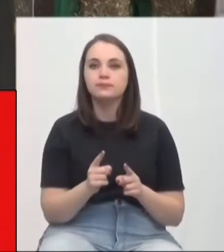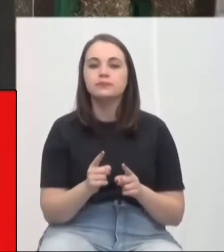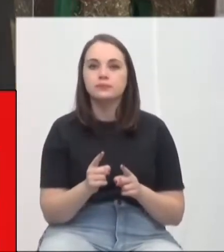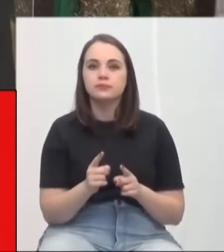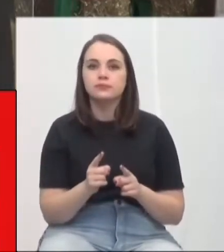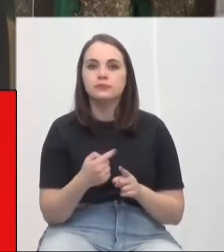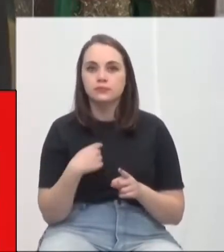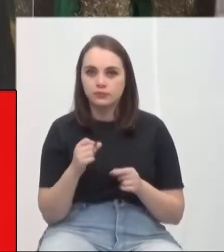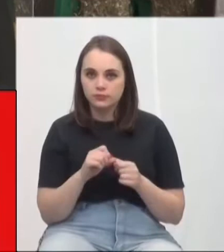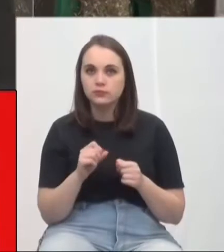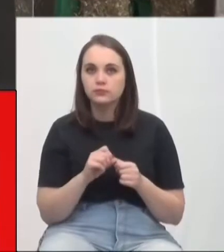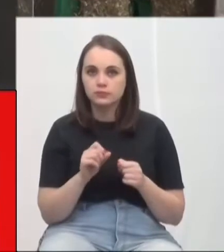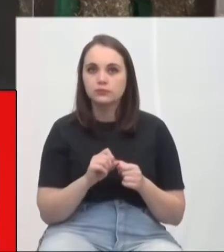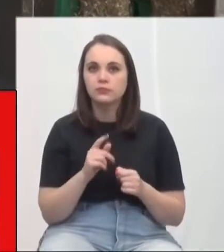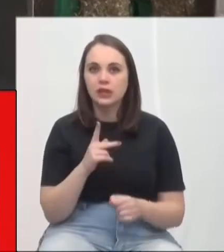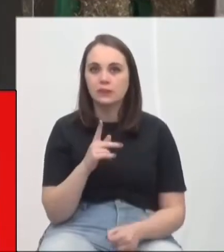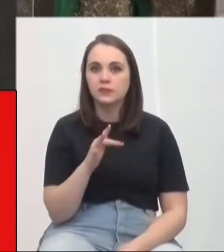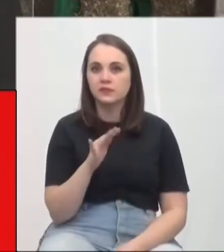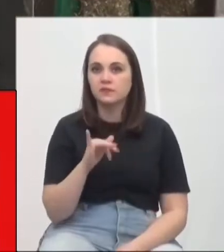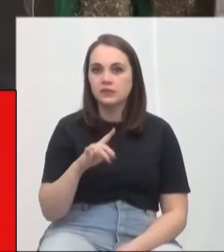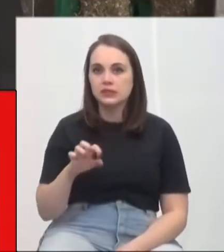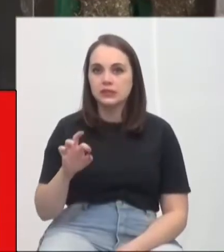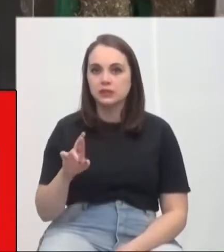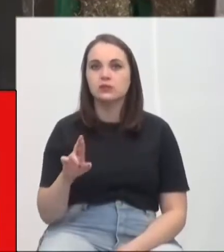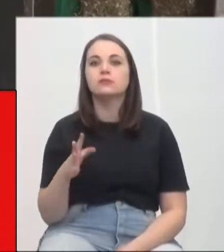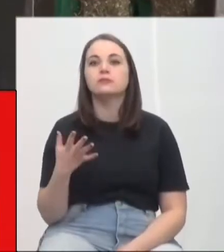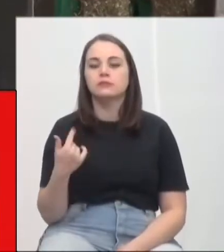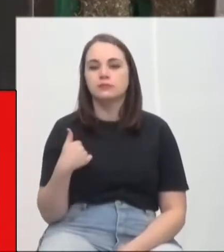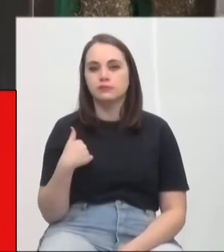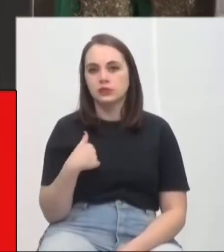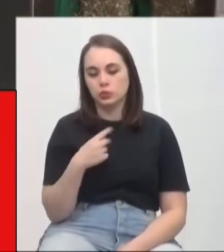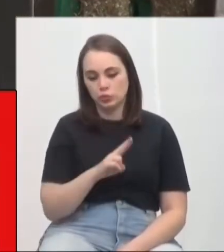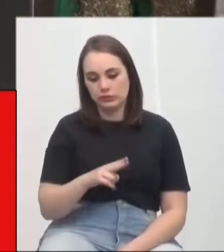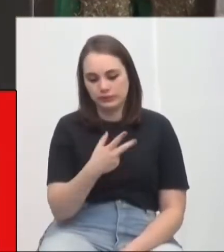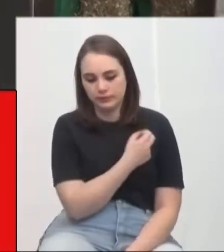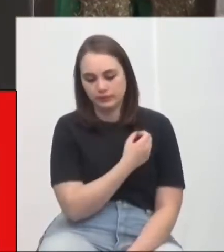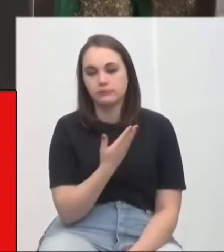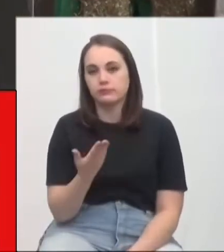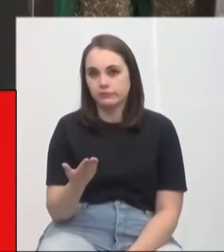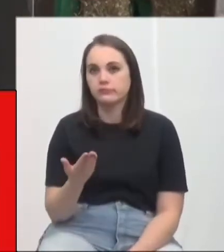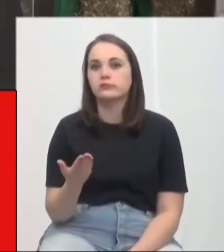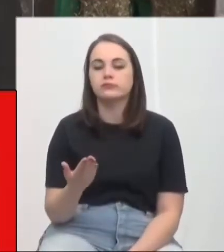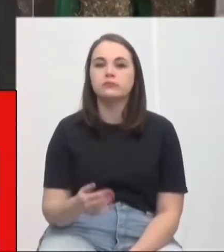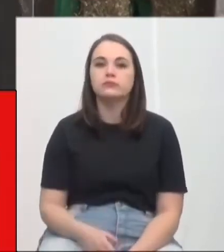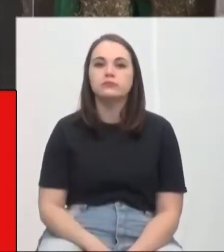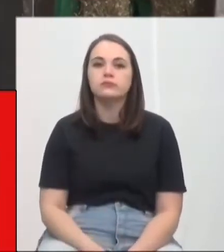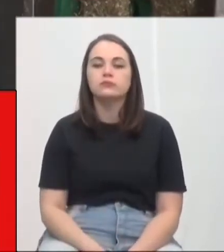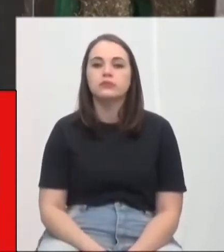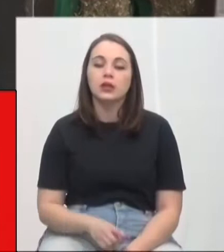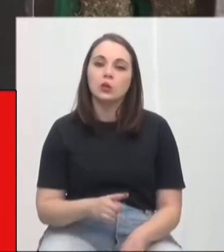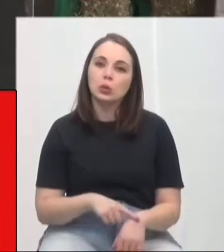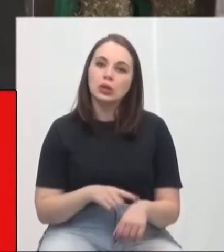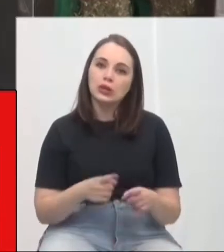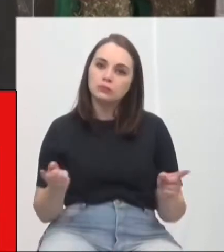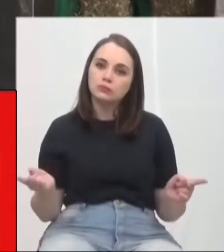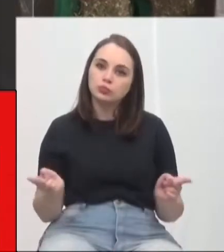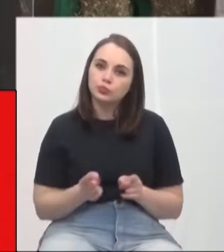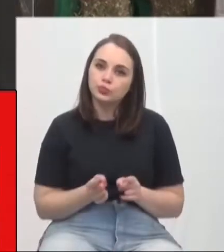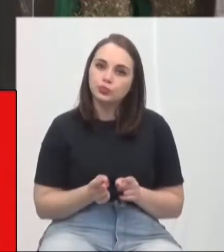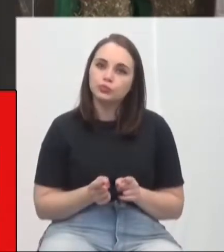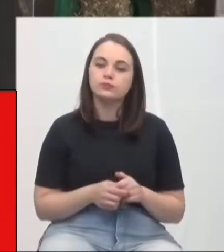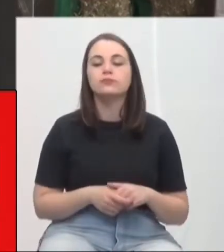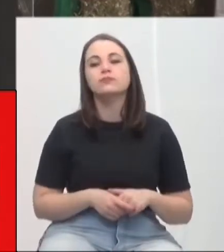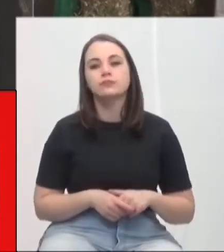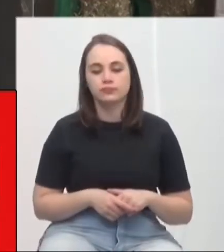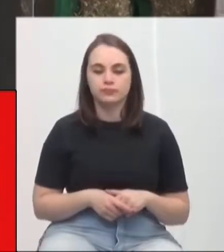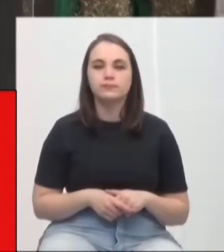inclusive eu fiz na época quando eu fui fazer a minha, a que estava disponível era essa. Então, que diminua esse prazo também, né? Que a gente chegue